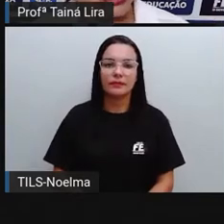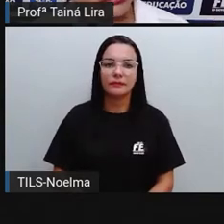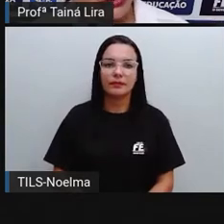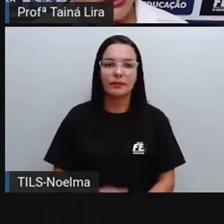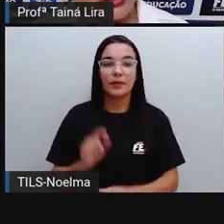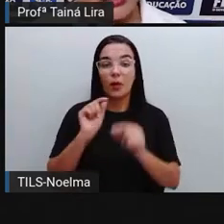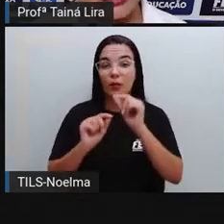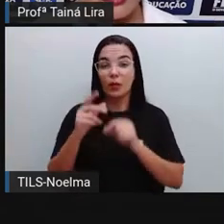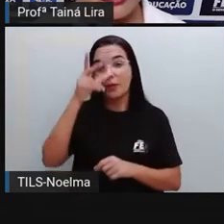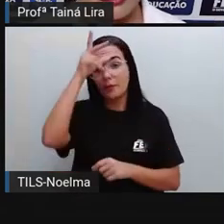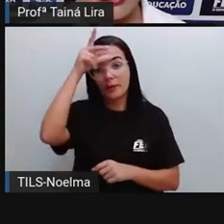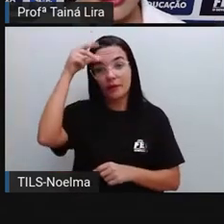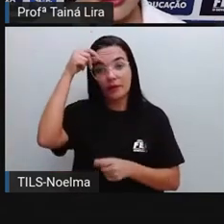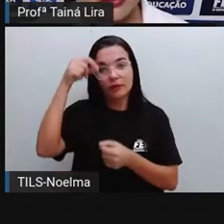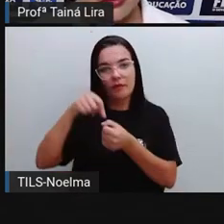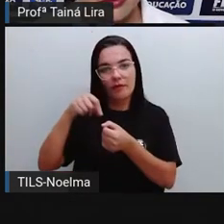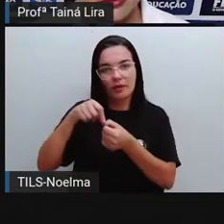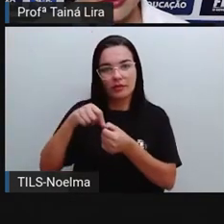prefeito faz.